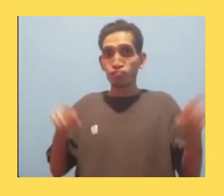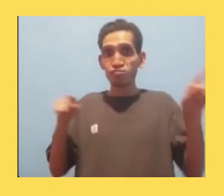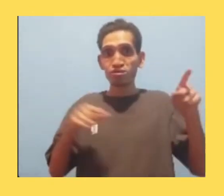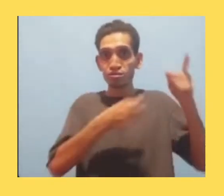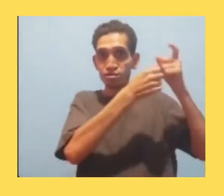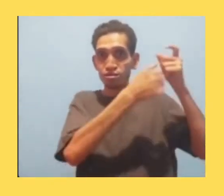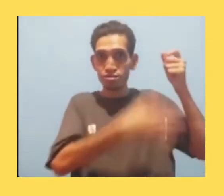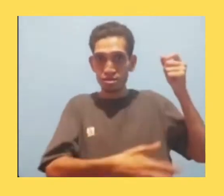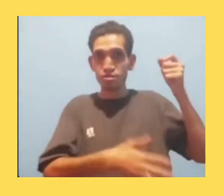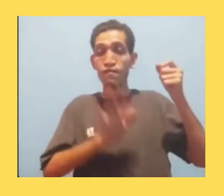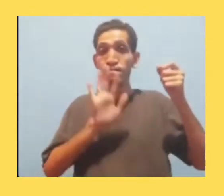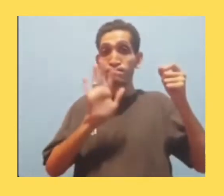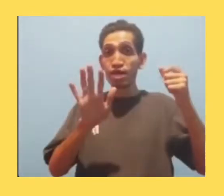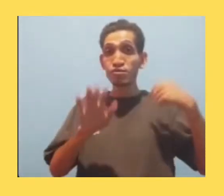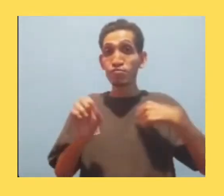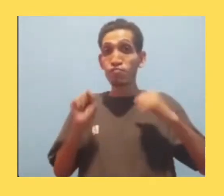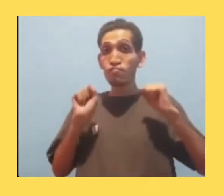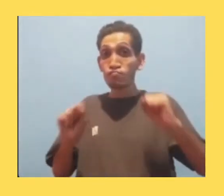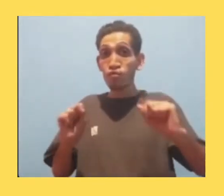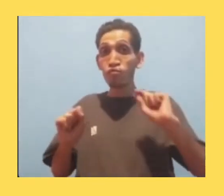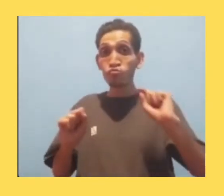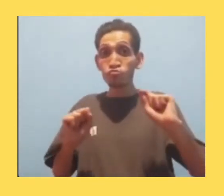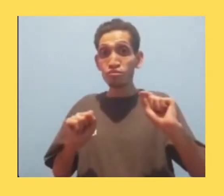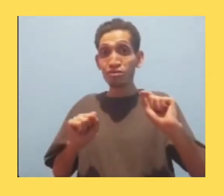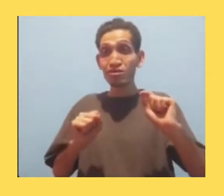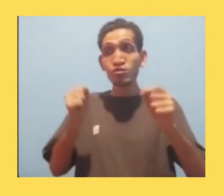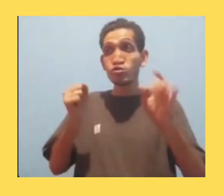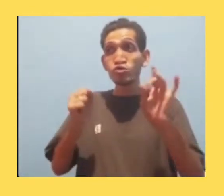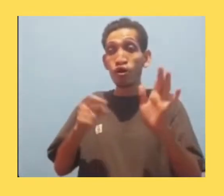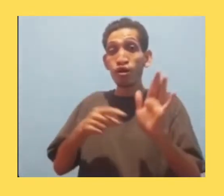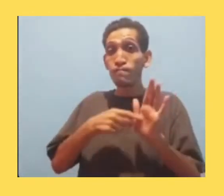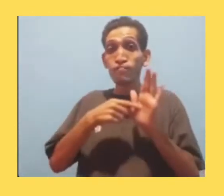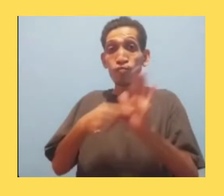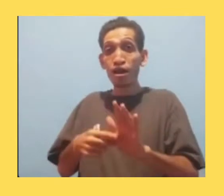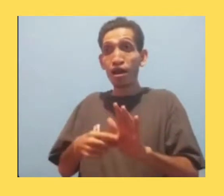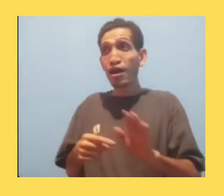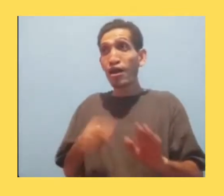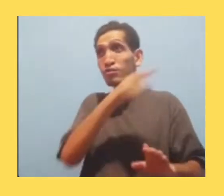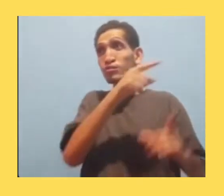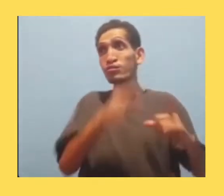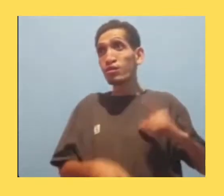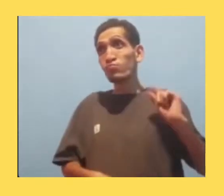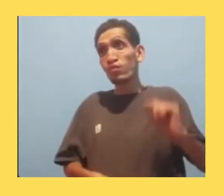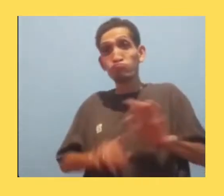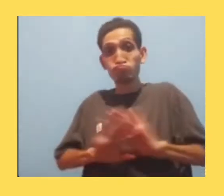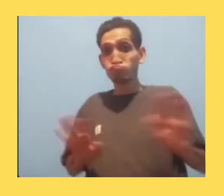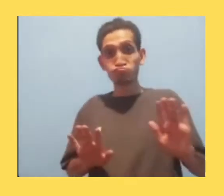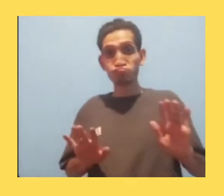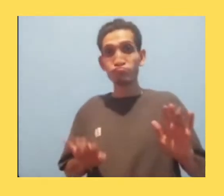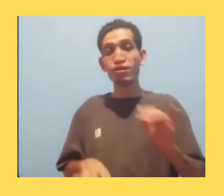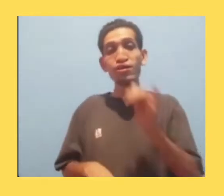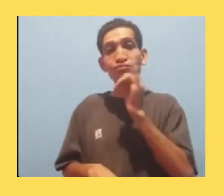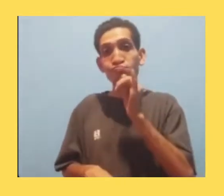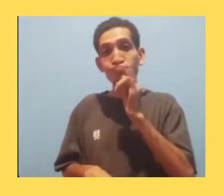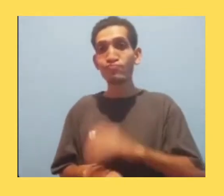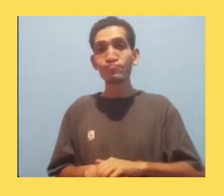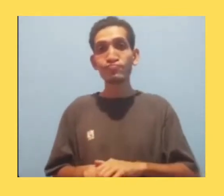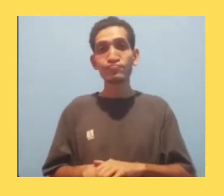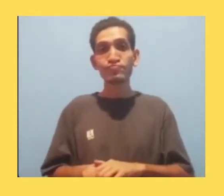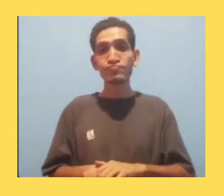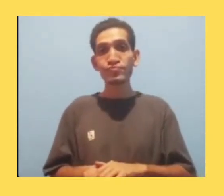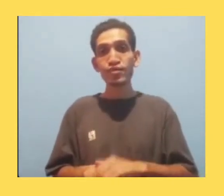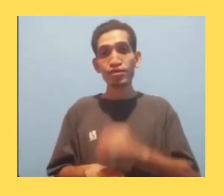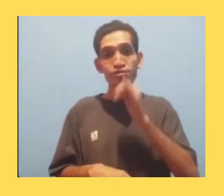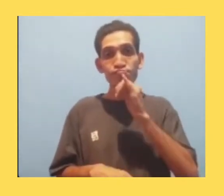mas ela pode ser identificada como uma foto decorativa. Por exemplo, vamos supor que aqui tenha